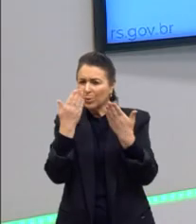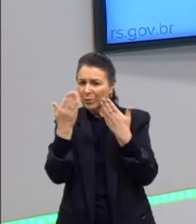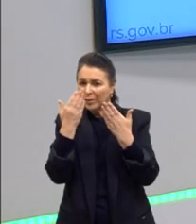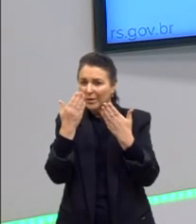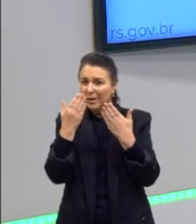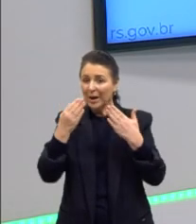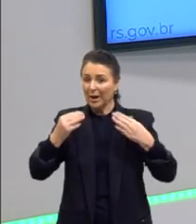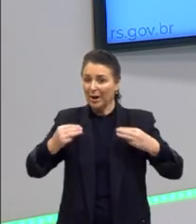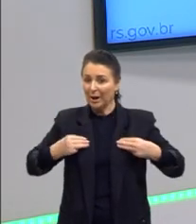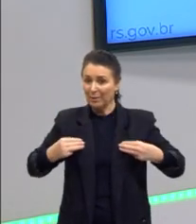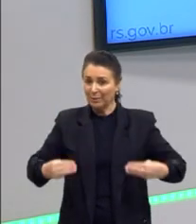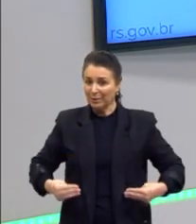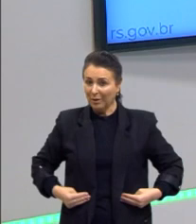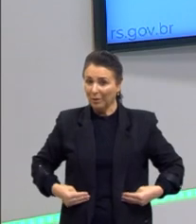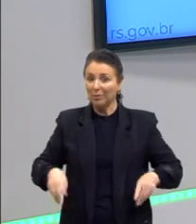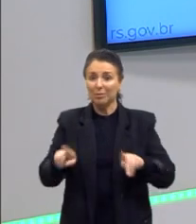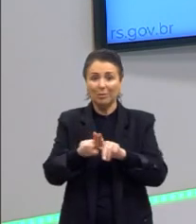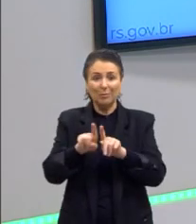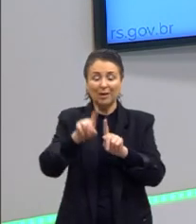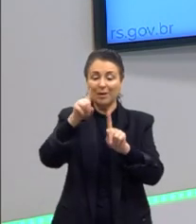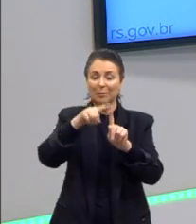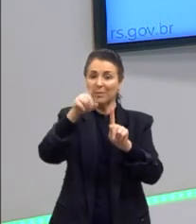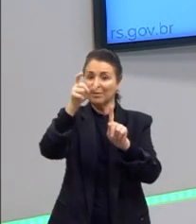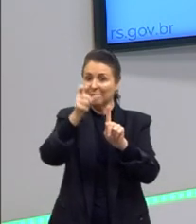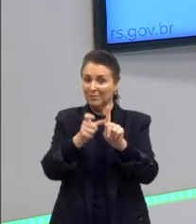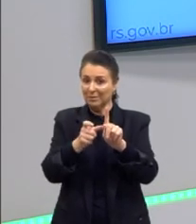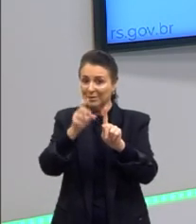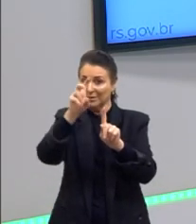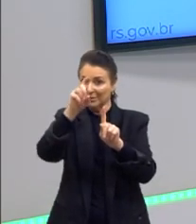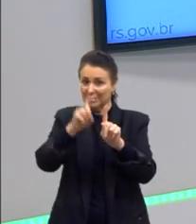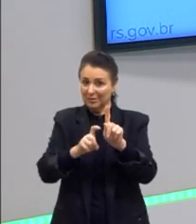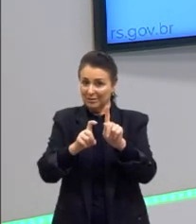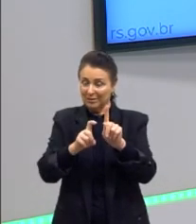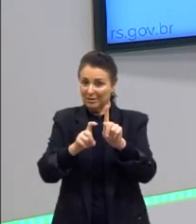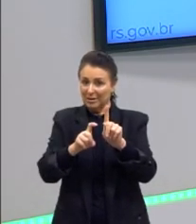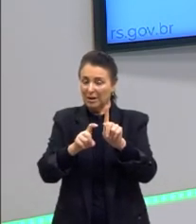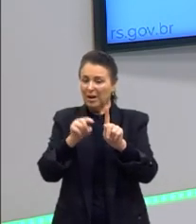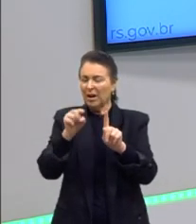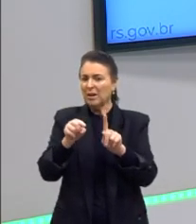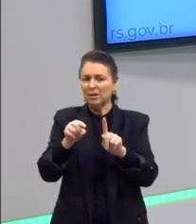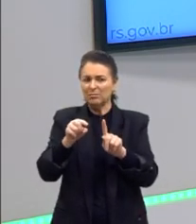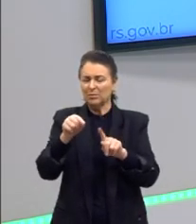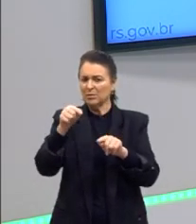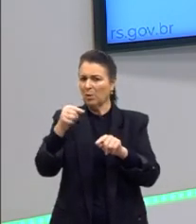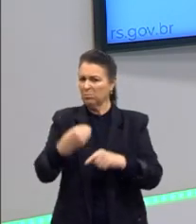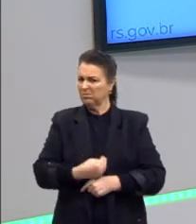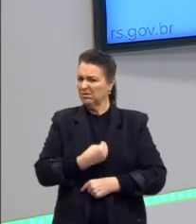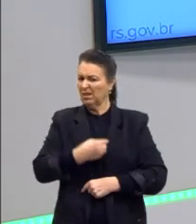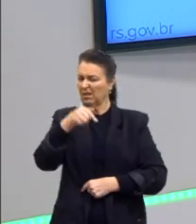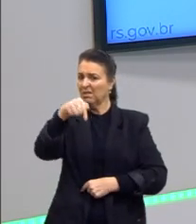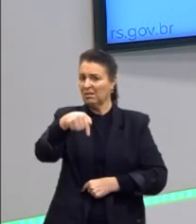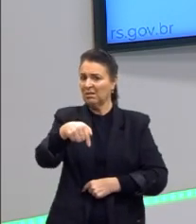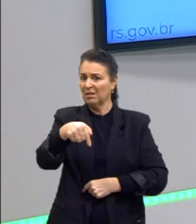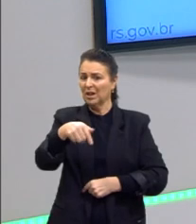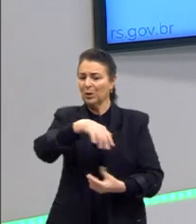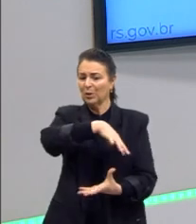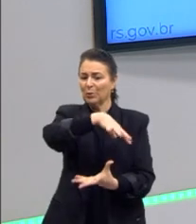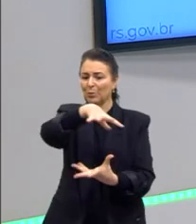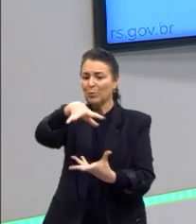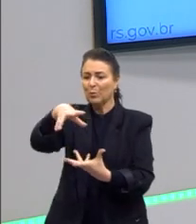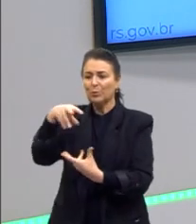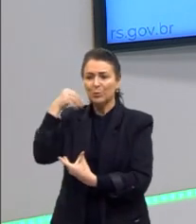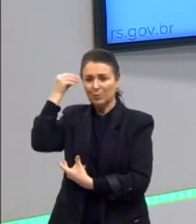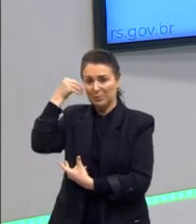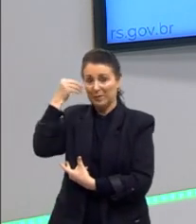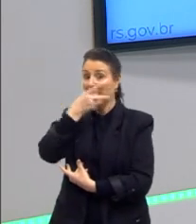metafísica. A moral também não está aqui no mundo experiencial. Mas aí, para o